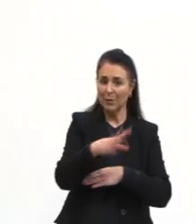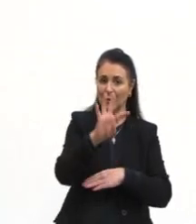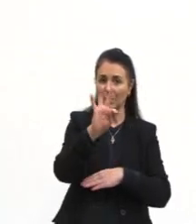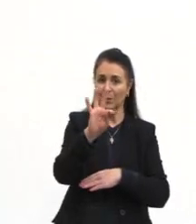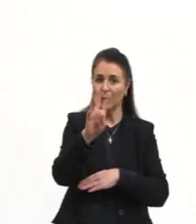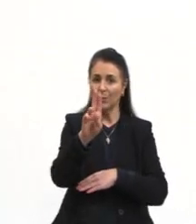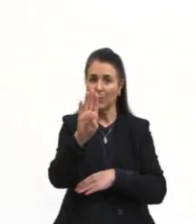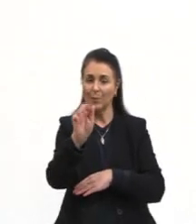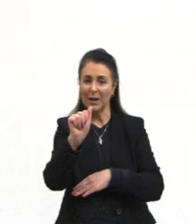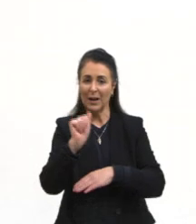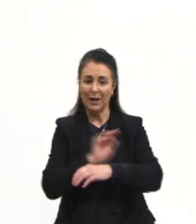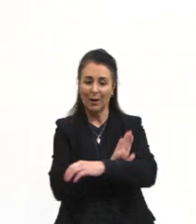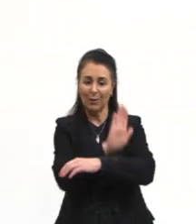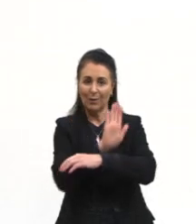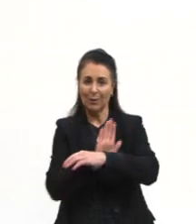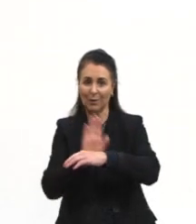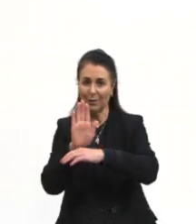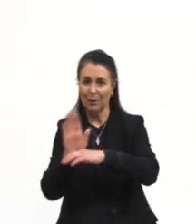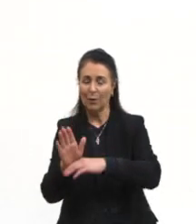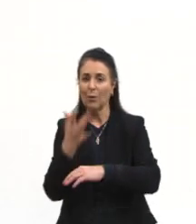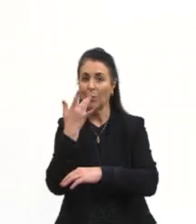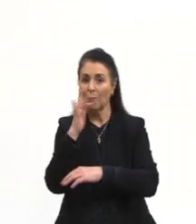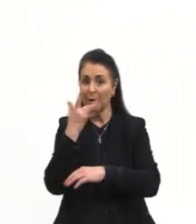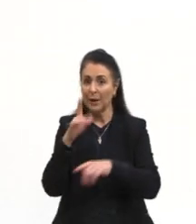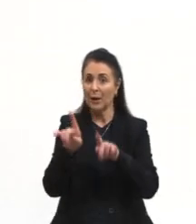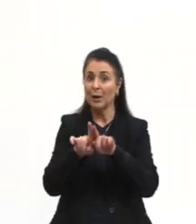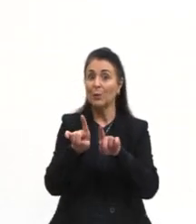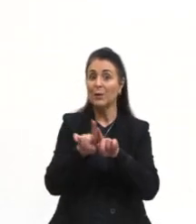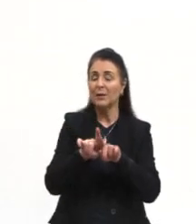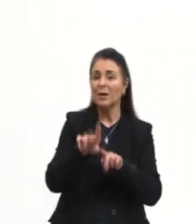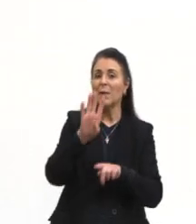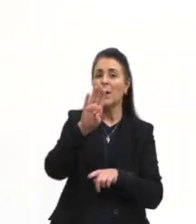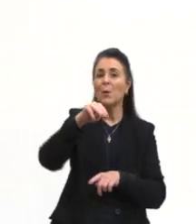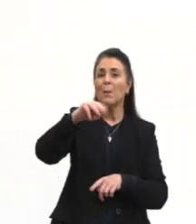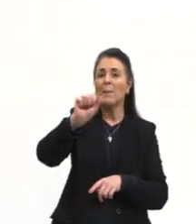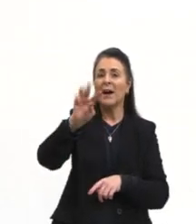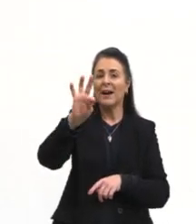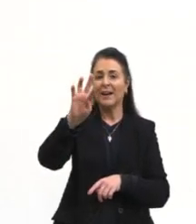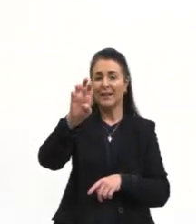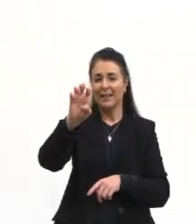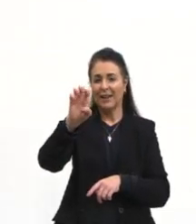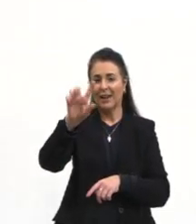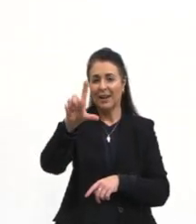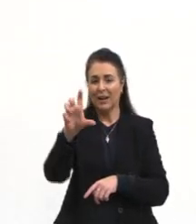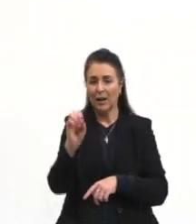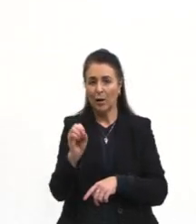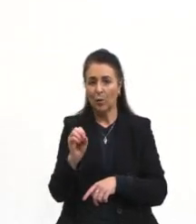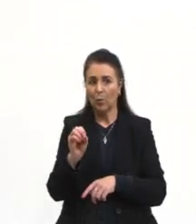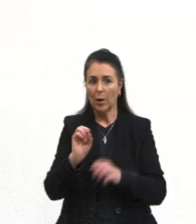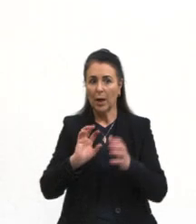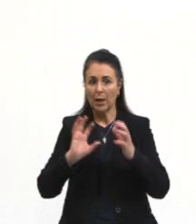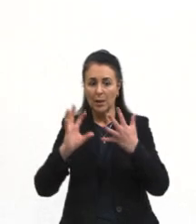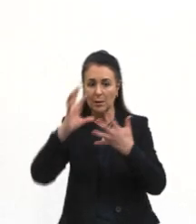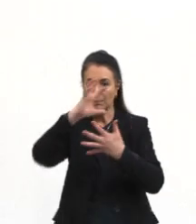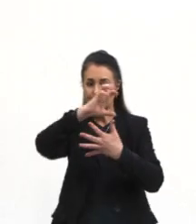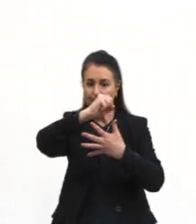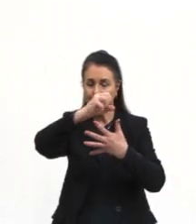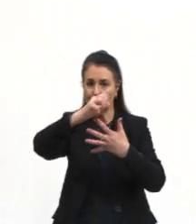tubarões. Como o tubarão branco e o tubarão martelo. São superpredadores da cadeia alimentar.